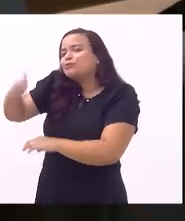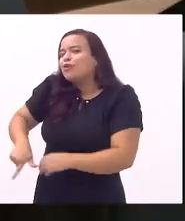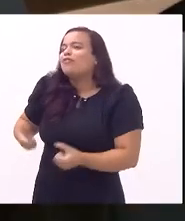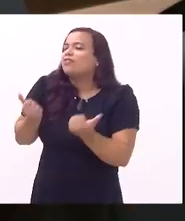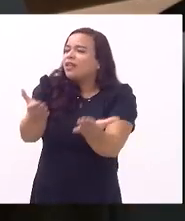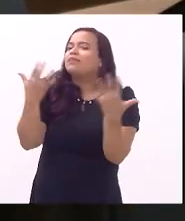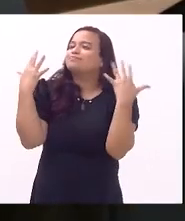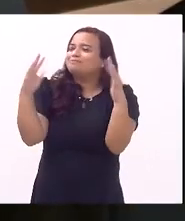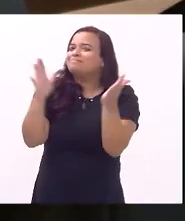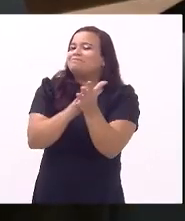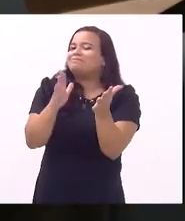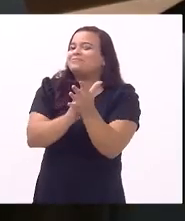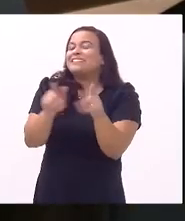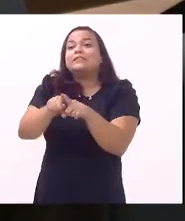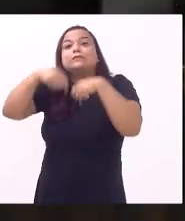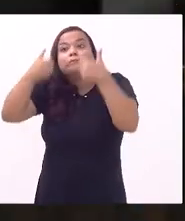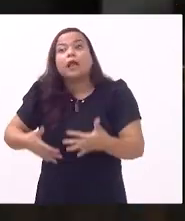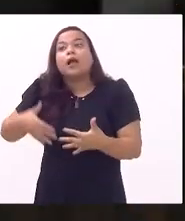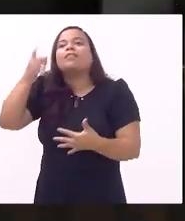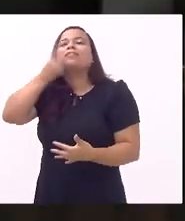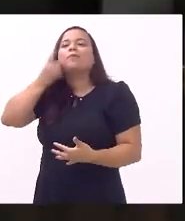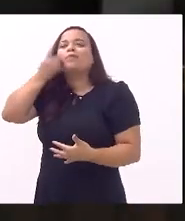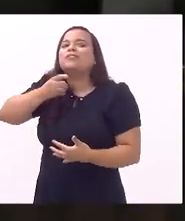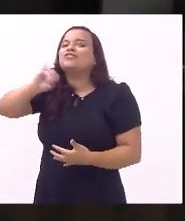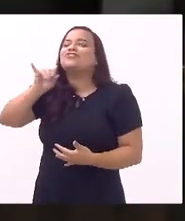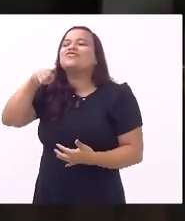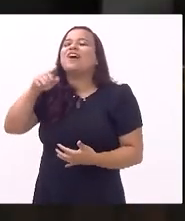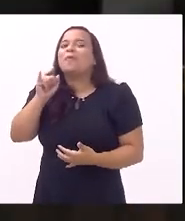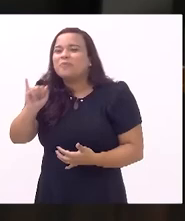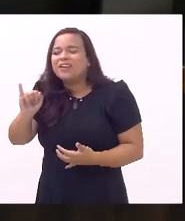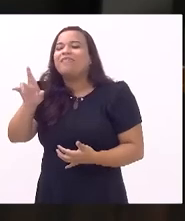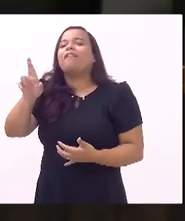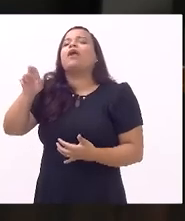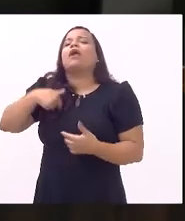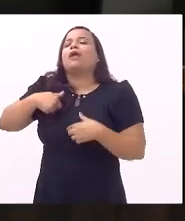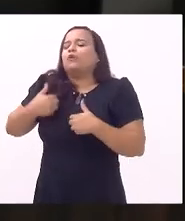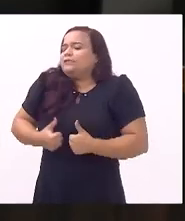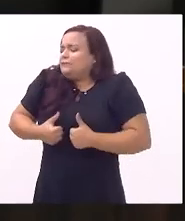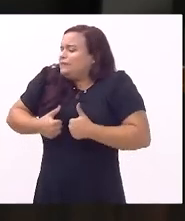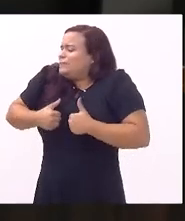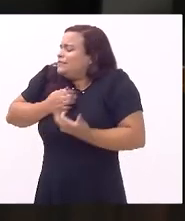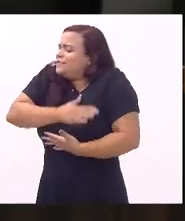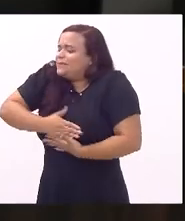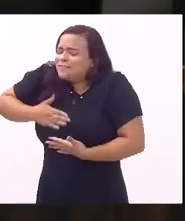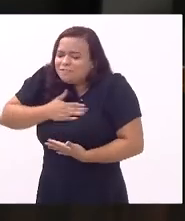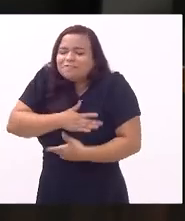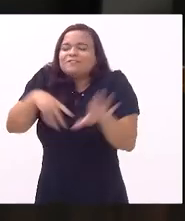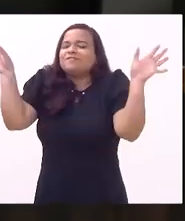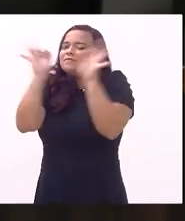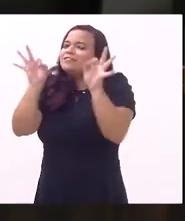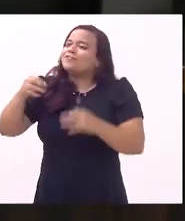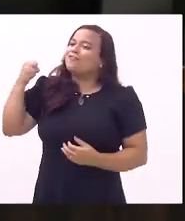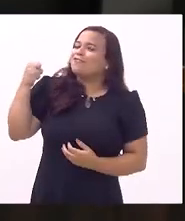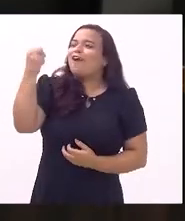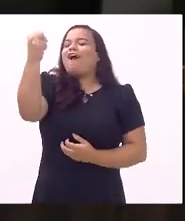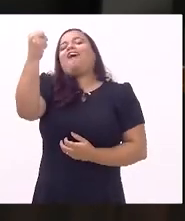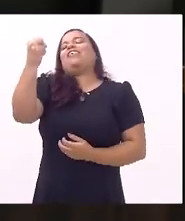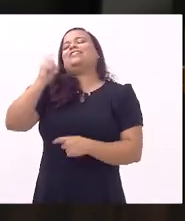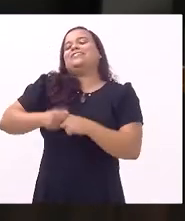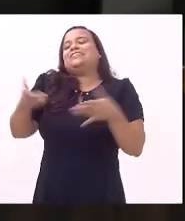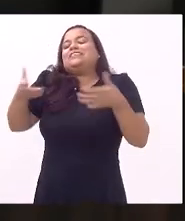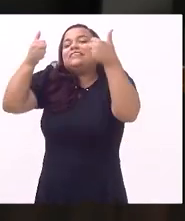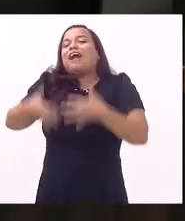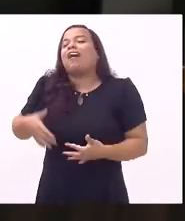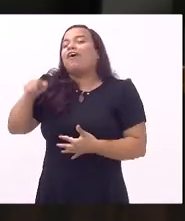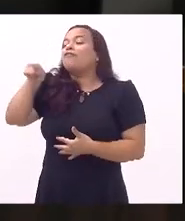e declarar aqui deputado Jaumir que pra mim realmente foi uma honra muito grande poder dizer que hoje eu tenho